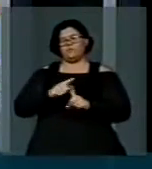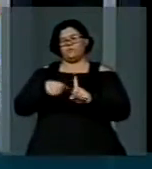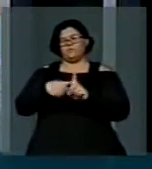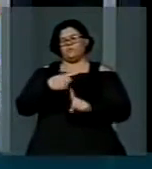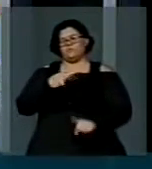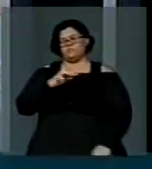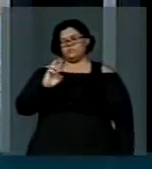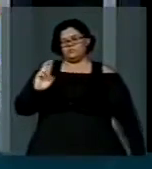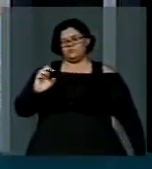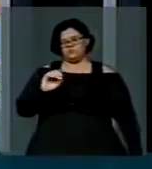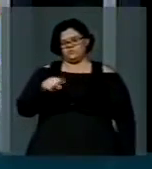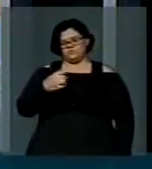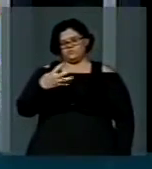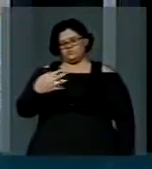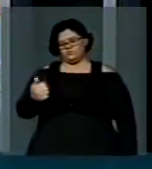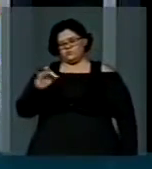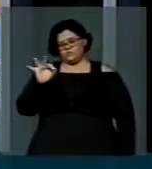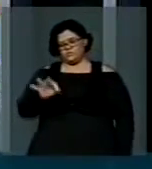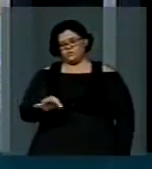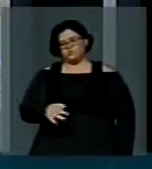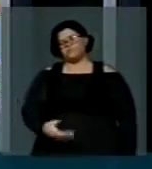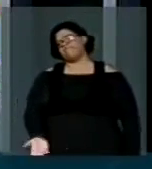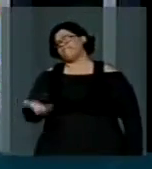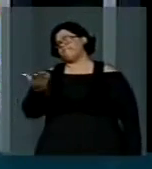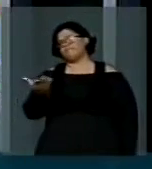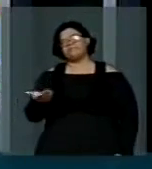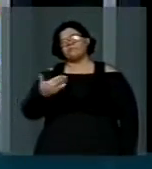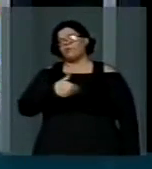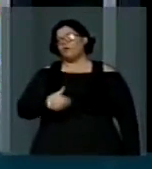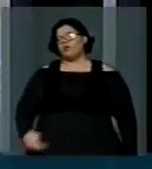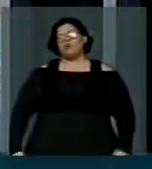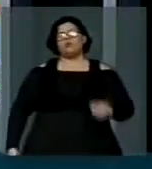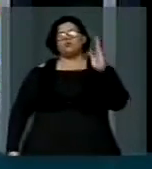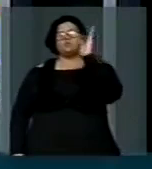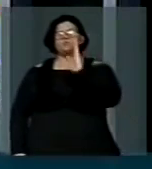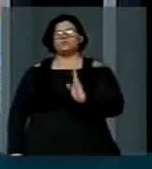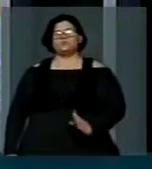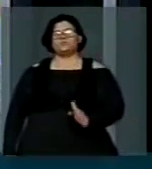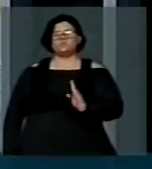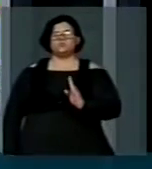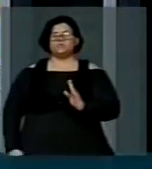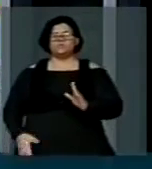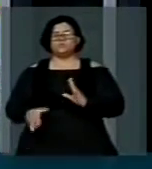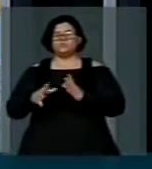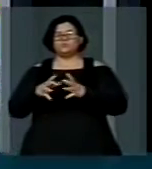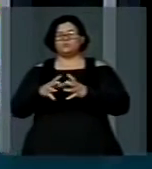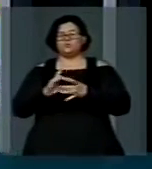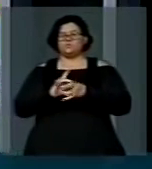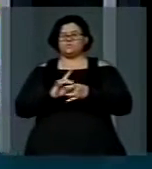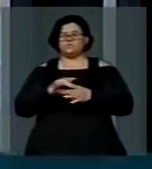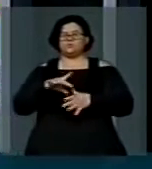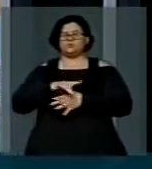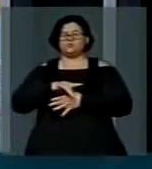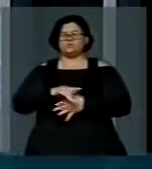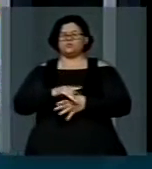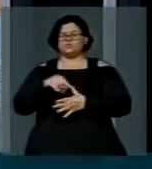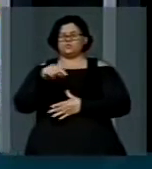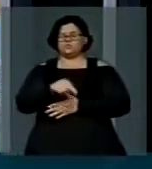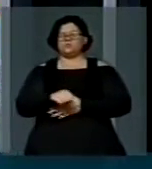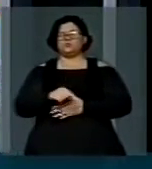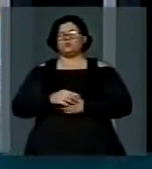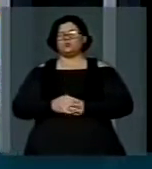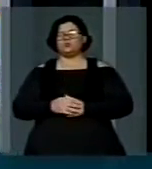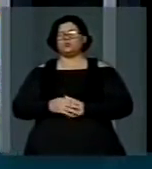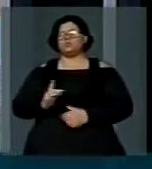que deu 0,41%. O governo brasileiro e seus líderes aqui, sucede na tribuna,